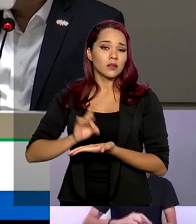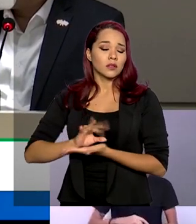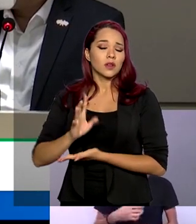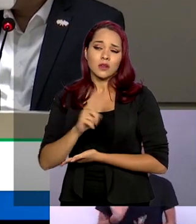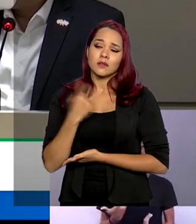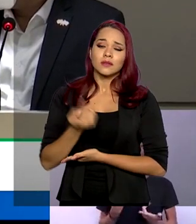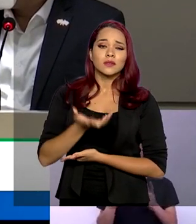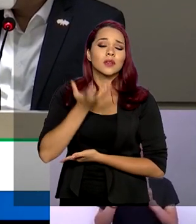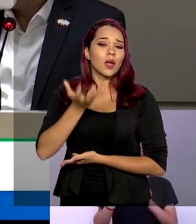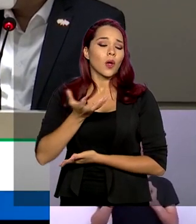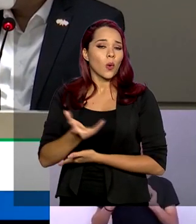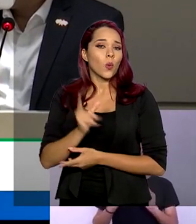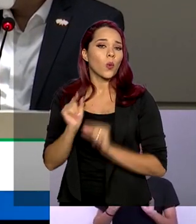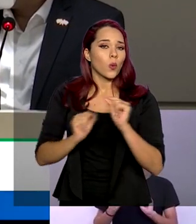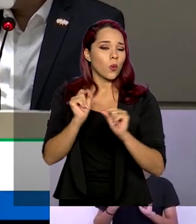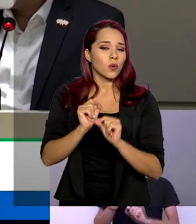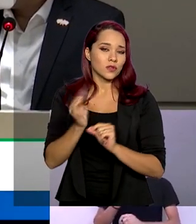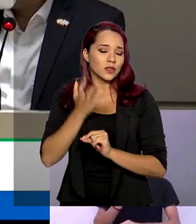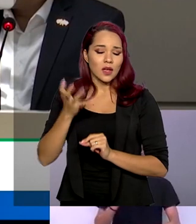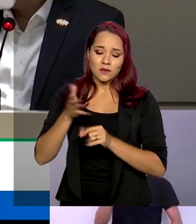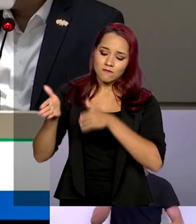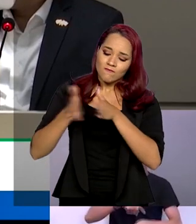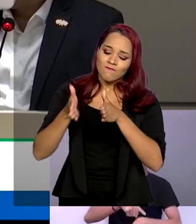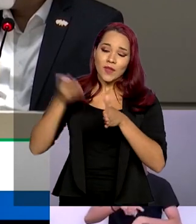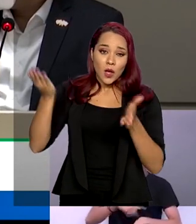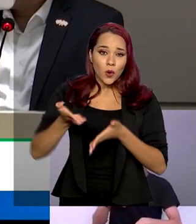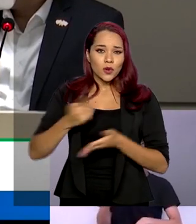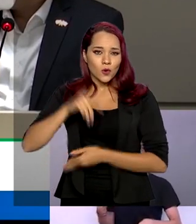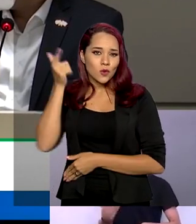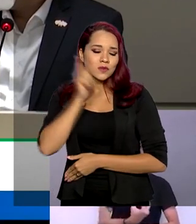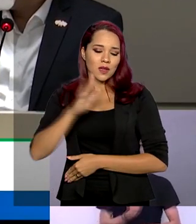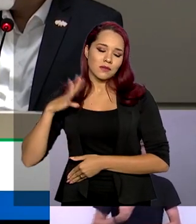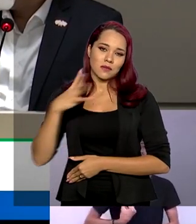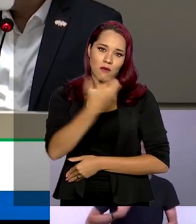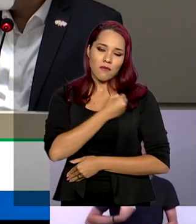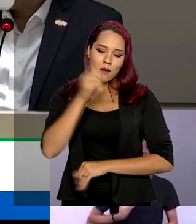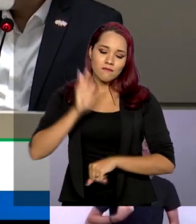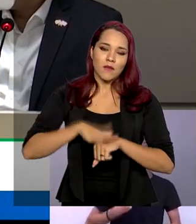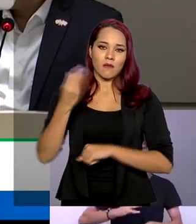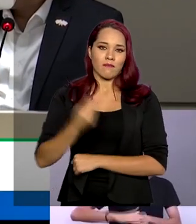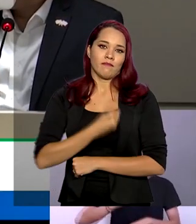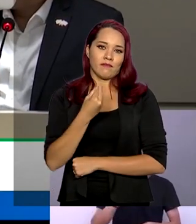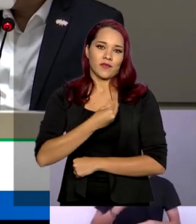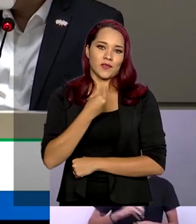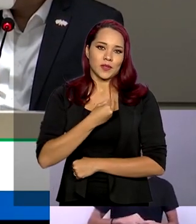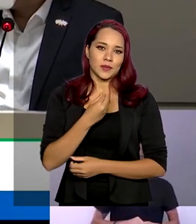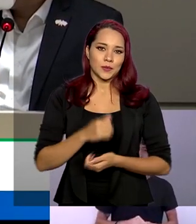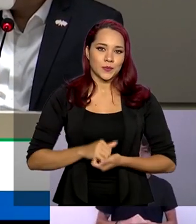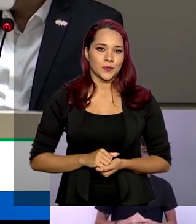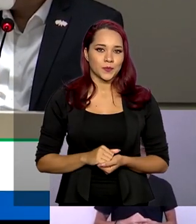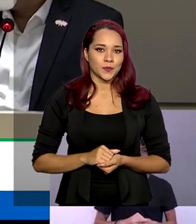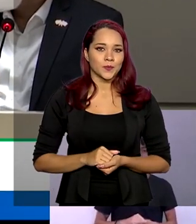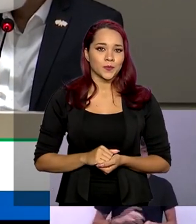espera fazer com que, nesse momento, a gente consiga salvar o maior número possível de vidas. E, de verdade,